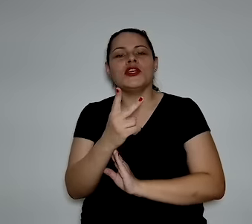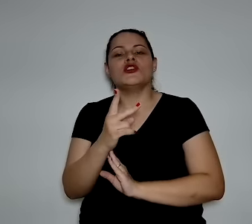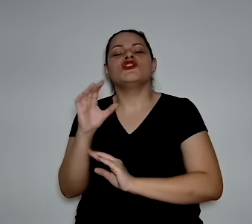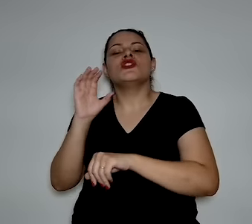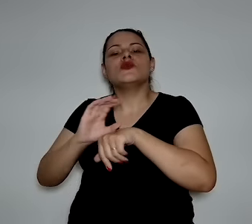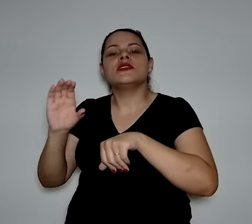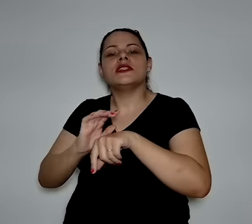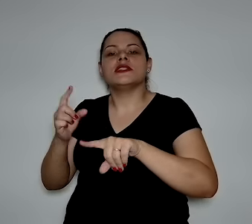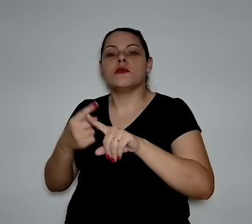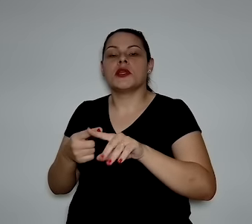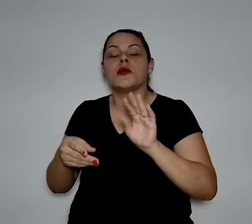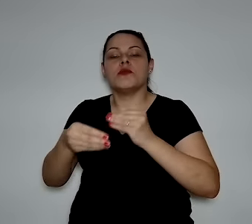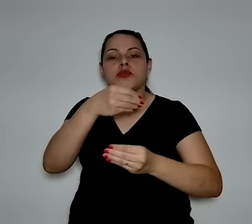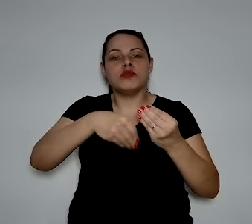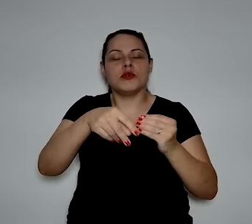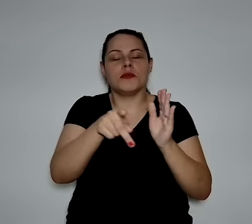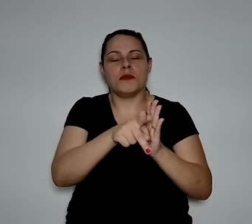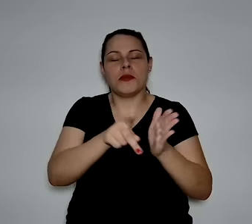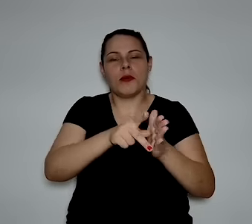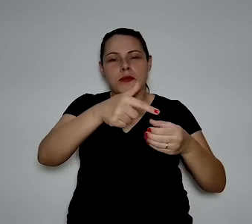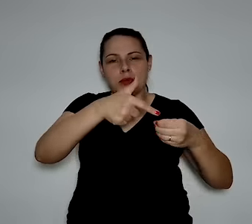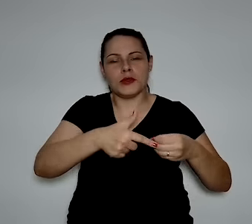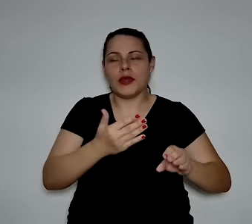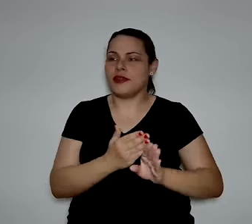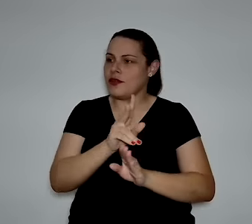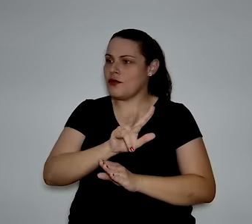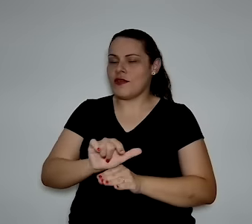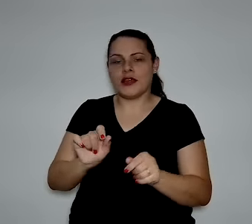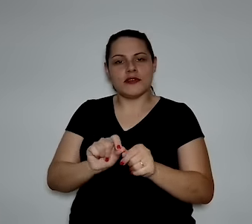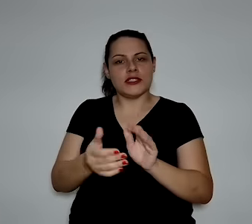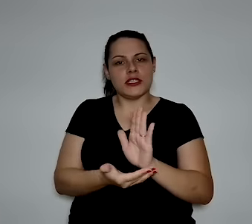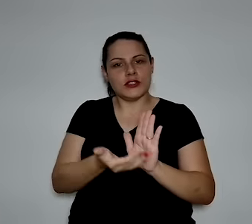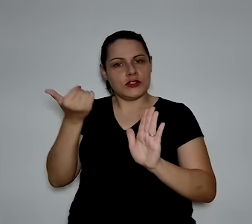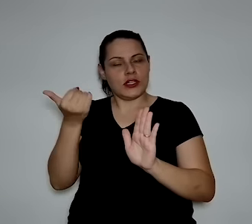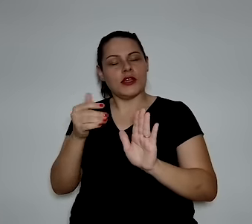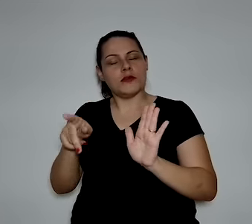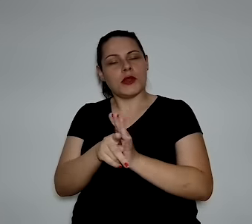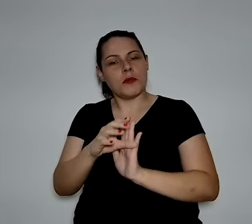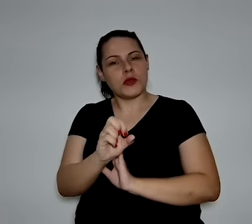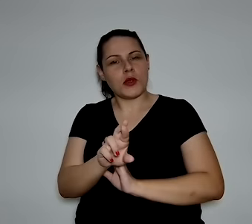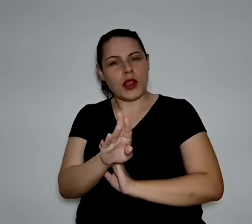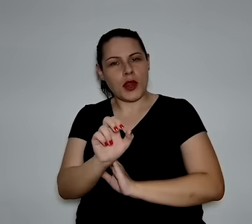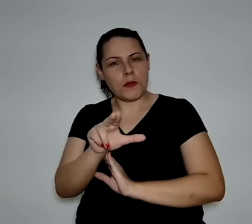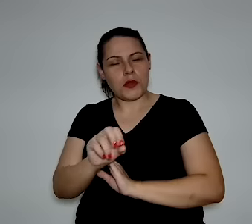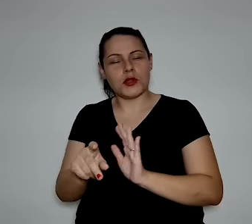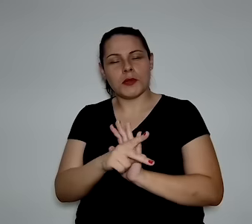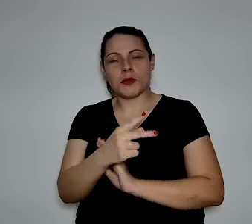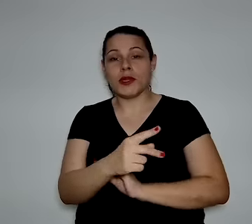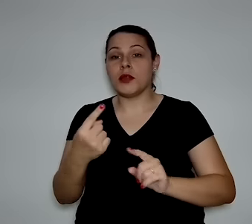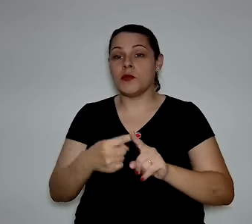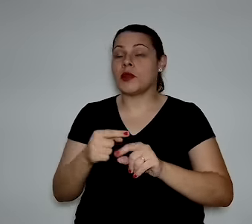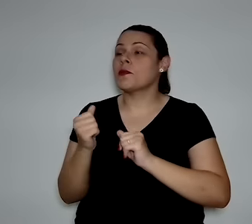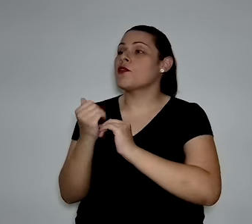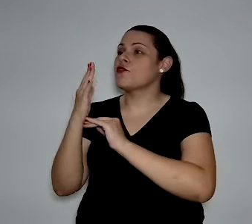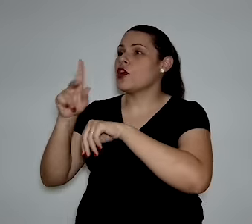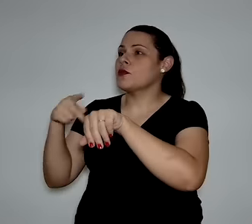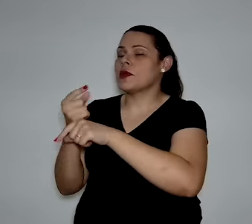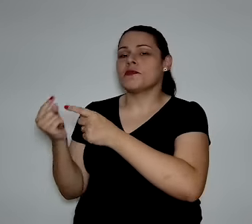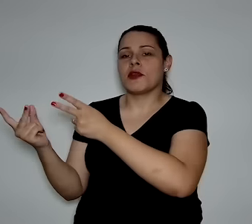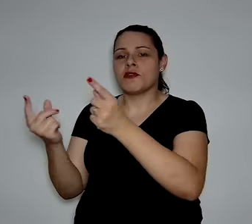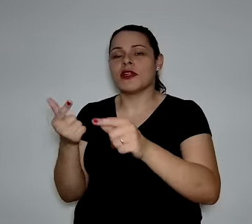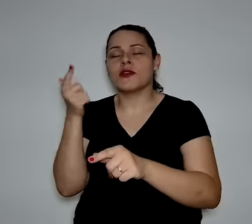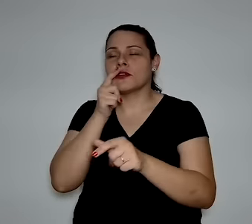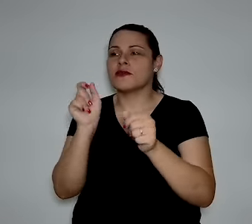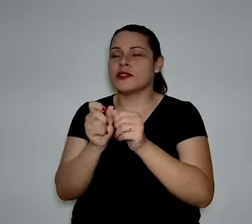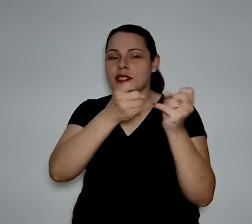o petróleo. Então, você já tem, você vai ter que descarbonizar esse petróleo também, porque para o mercado internacional,